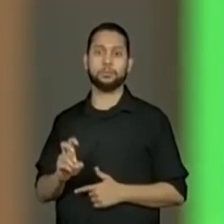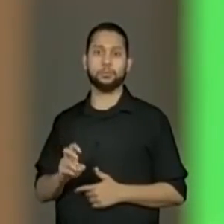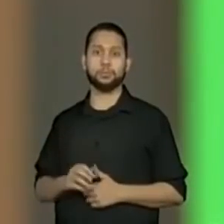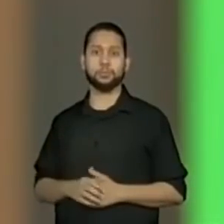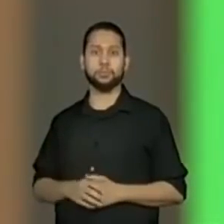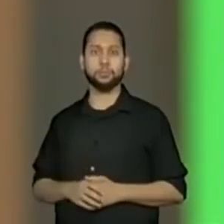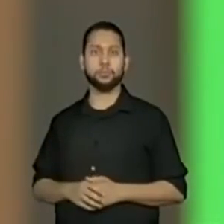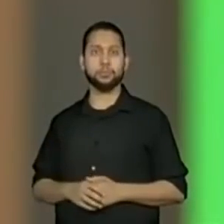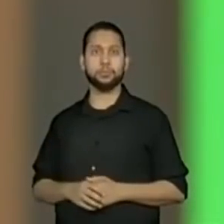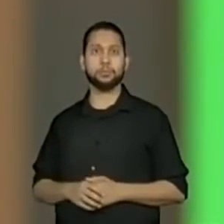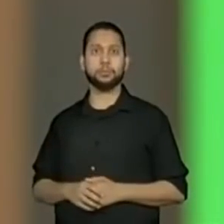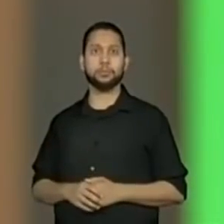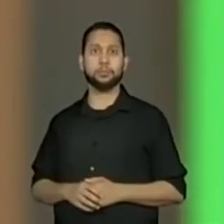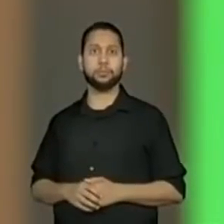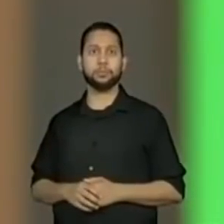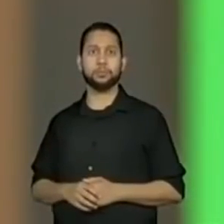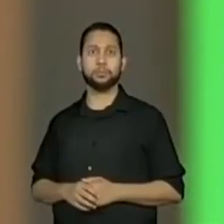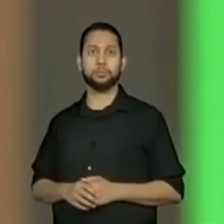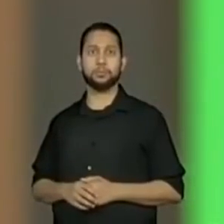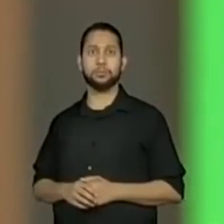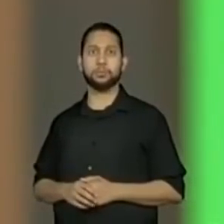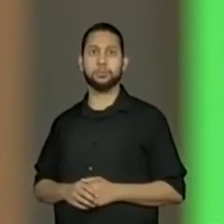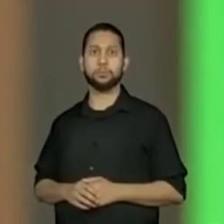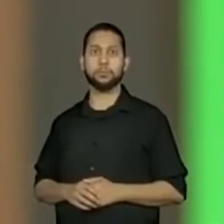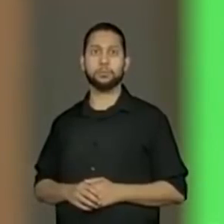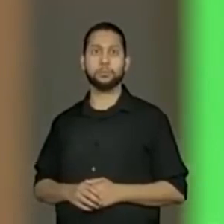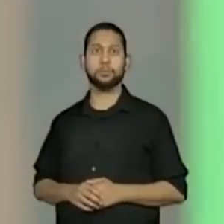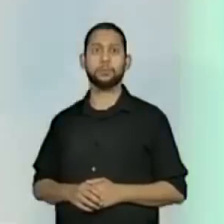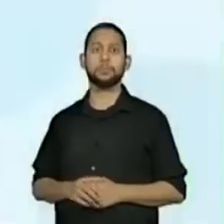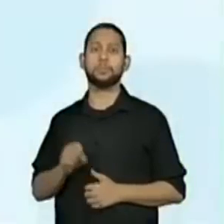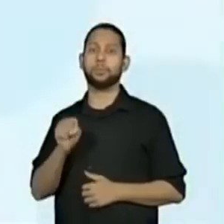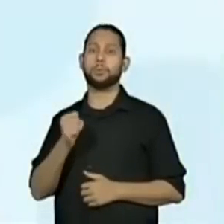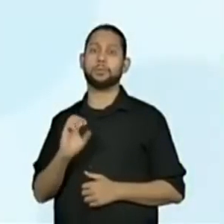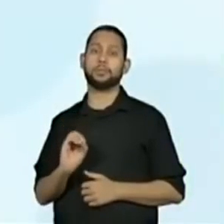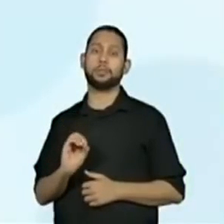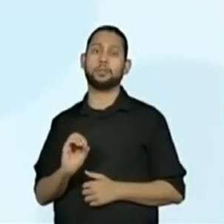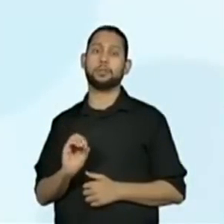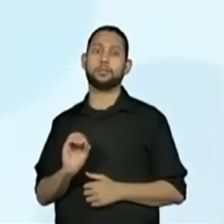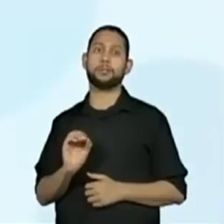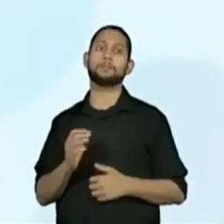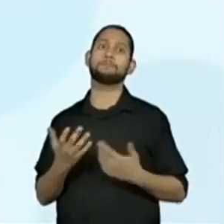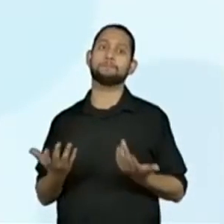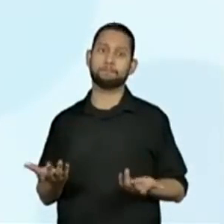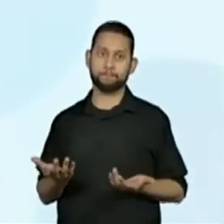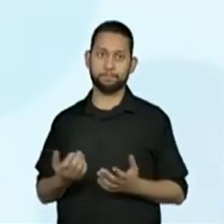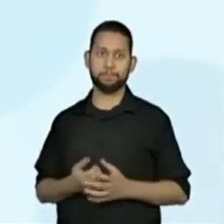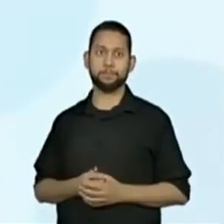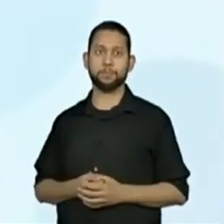por 5. É igual? 80.